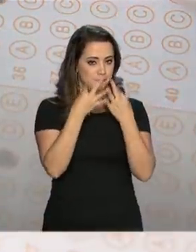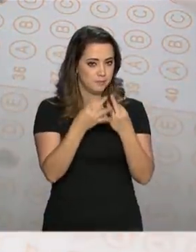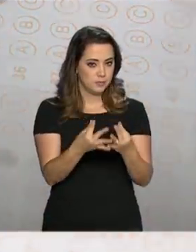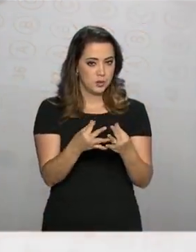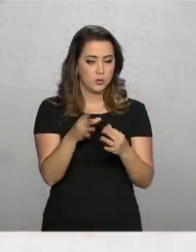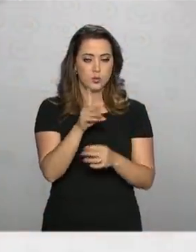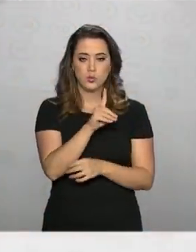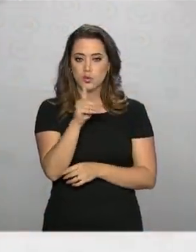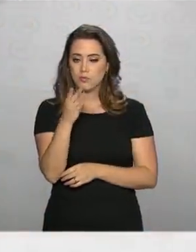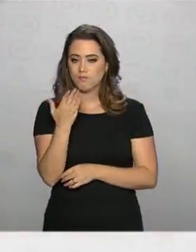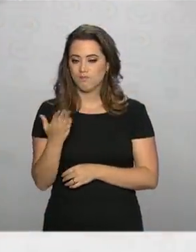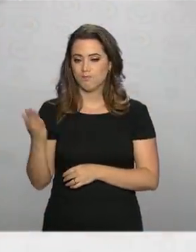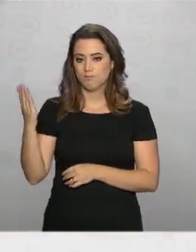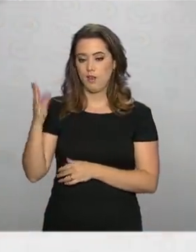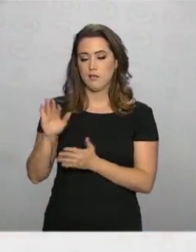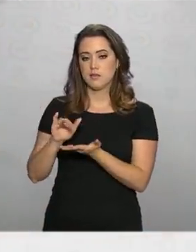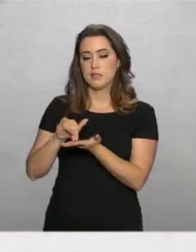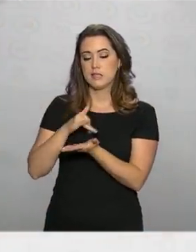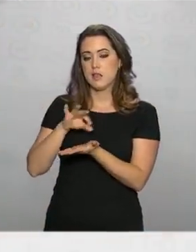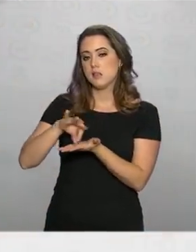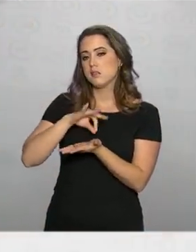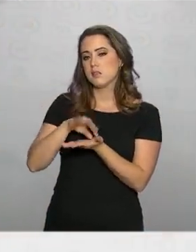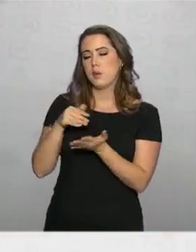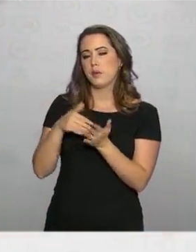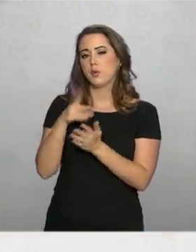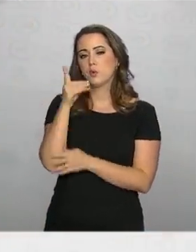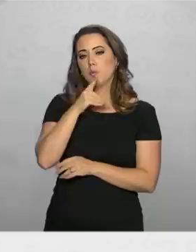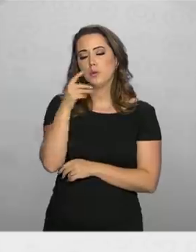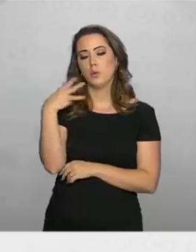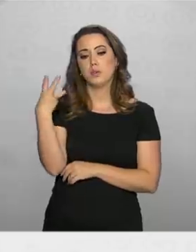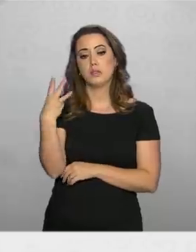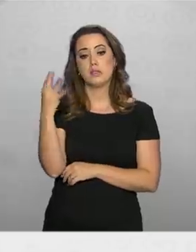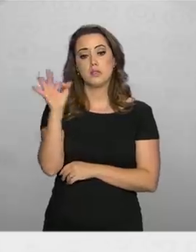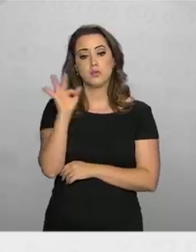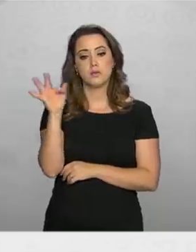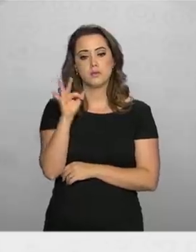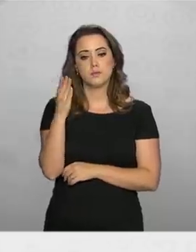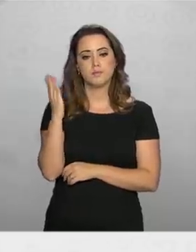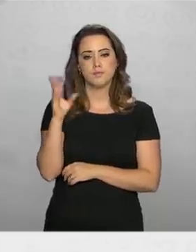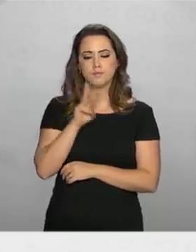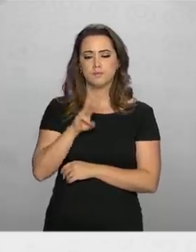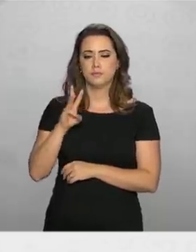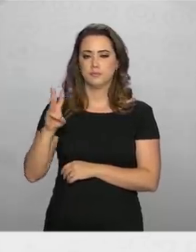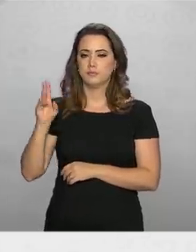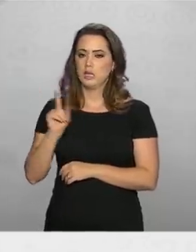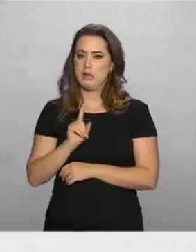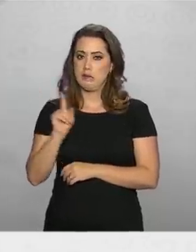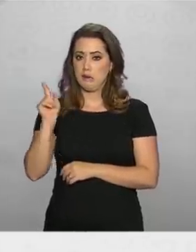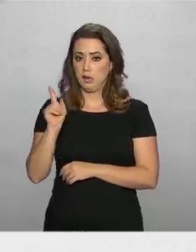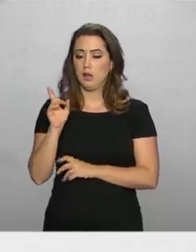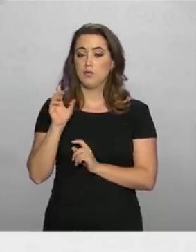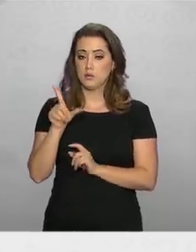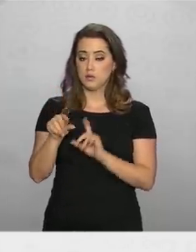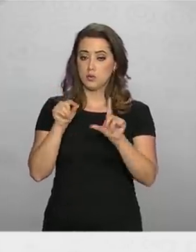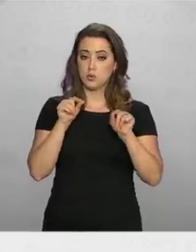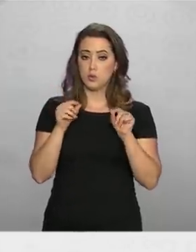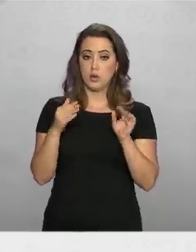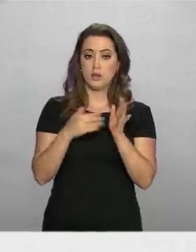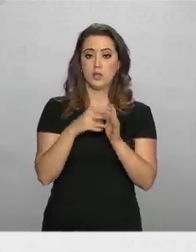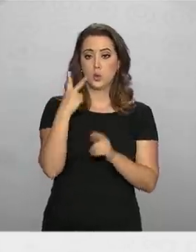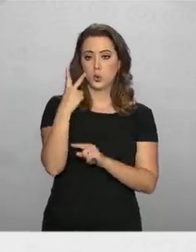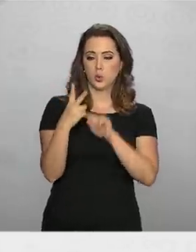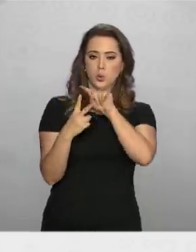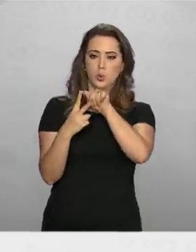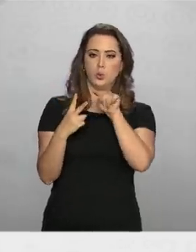olho nas datas. A inscrição vai até domingo, 3 de fevereiro, no site do ProUni. Lá, você pode escolher até duas